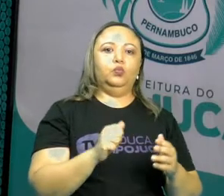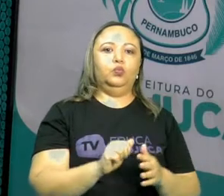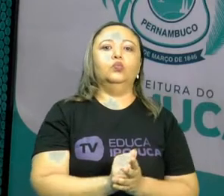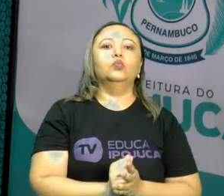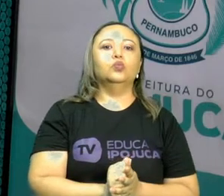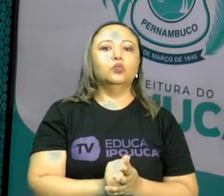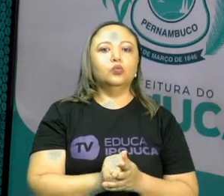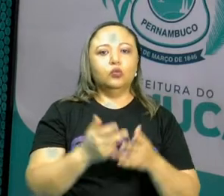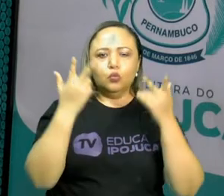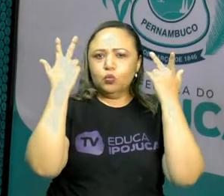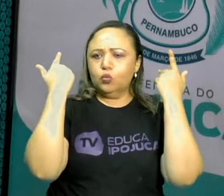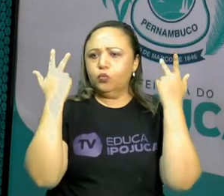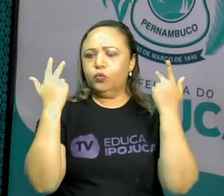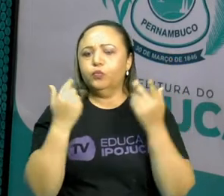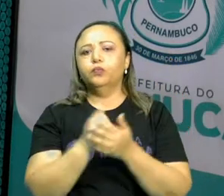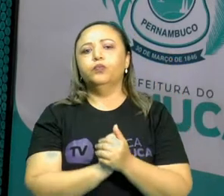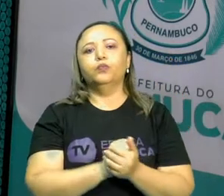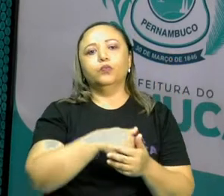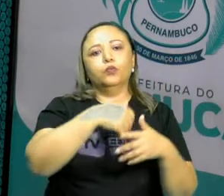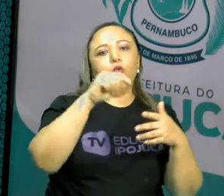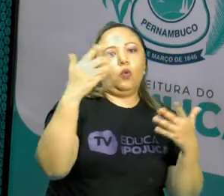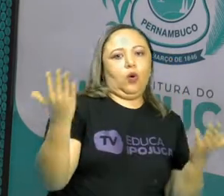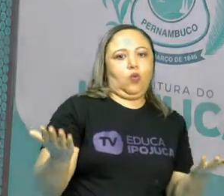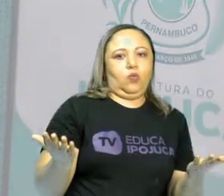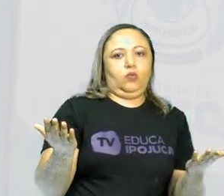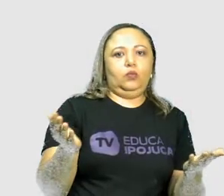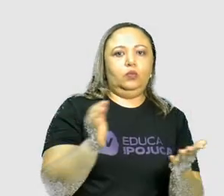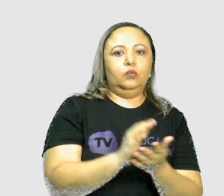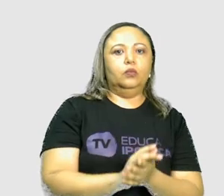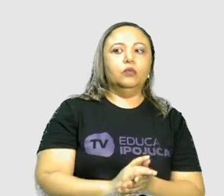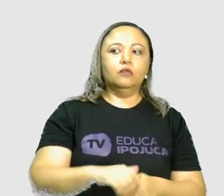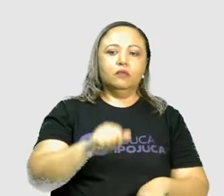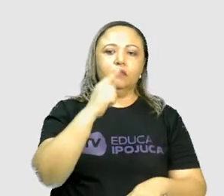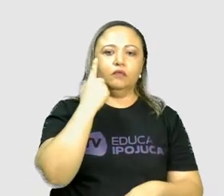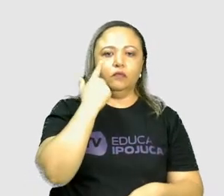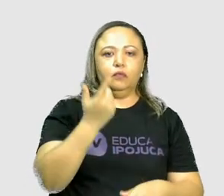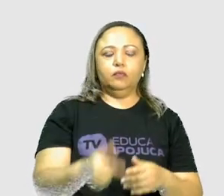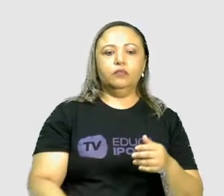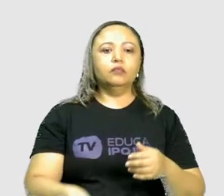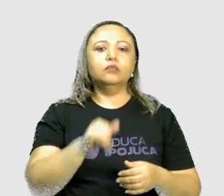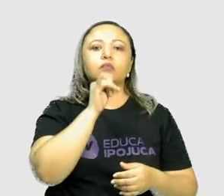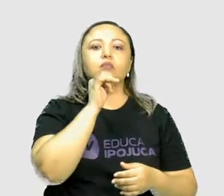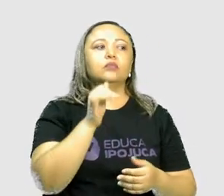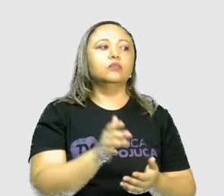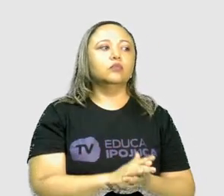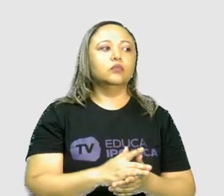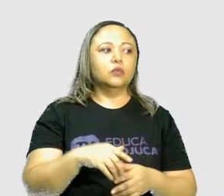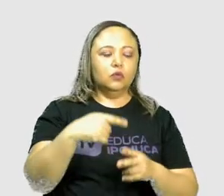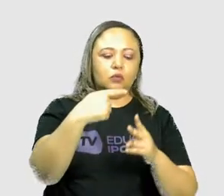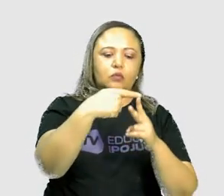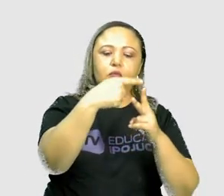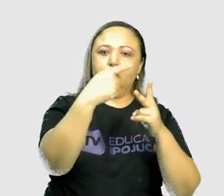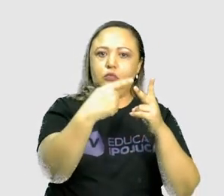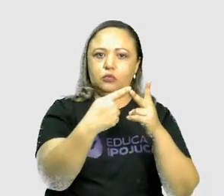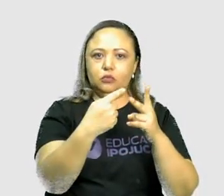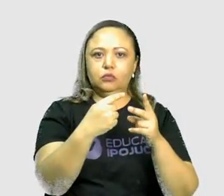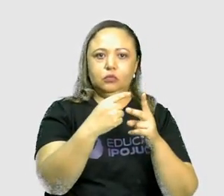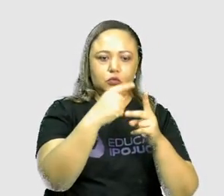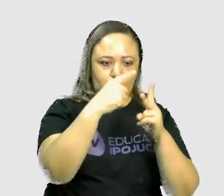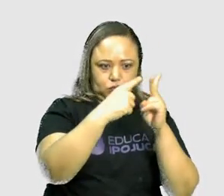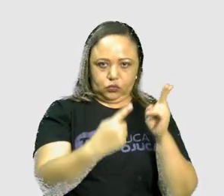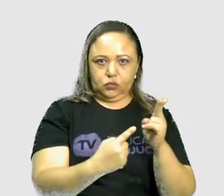na linha de baixo. E aí, no primeiro exemplo que nós vemos aqui, já vemos o 2 e o 3.